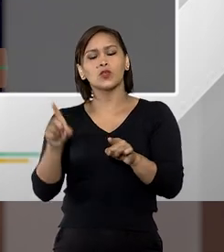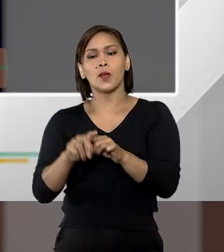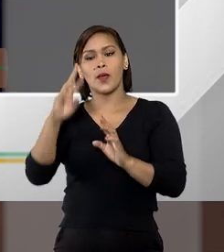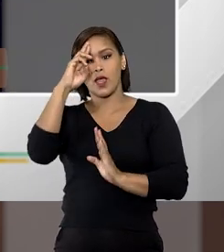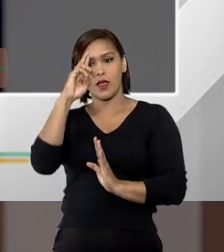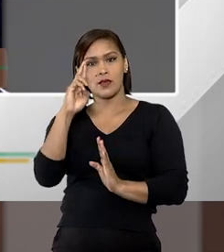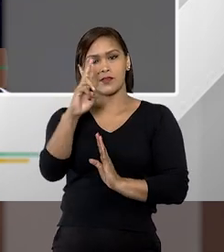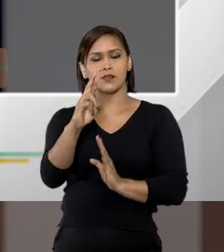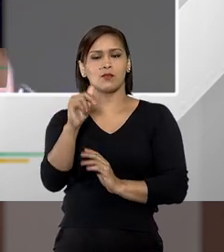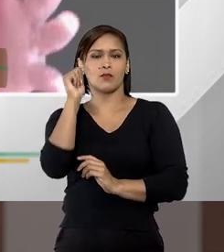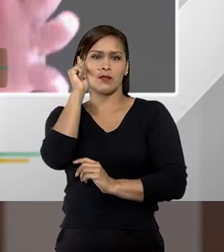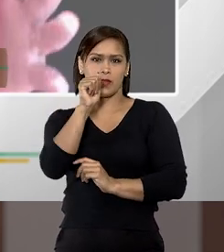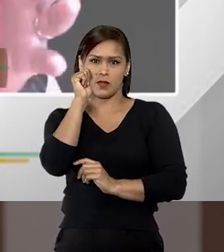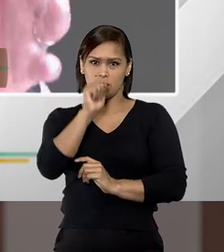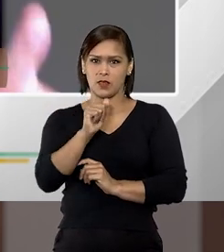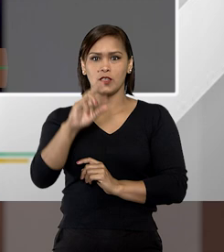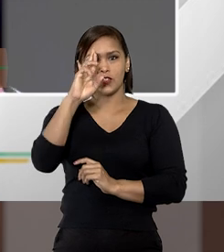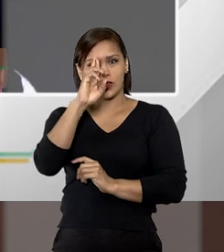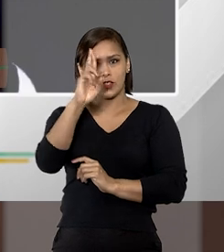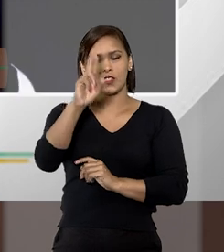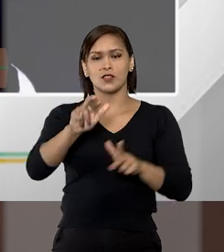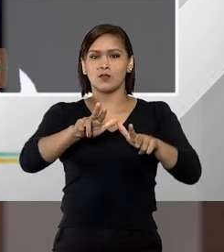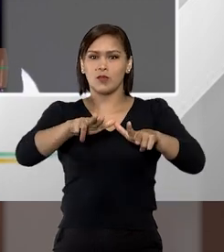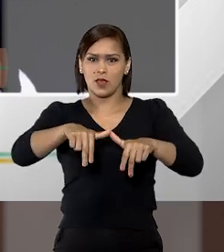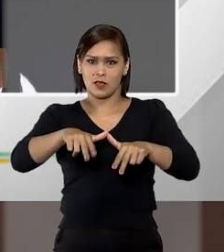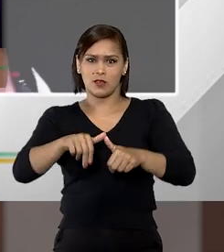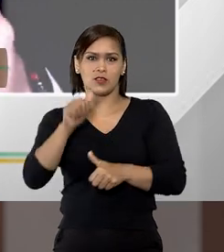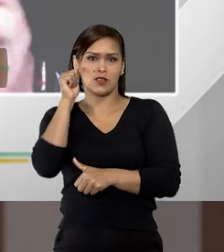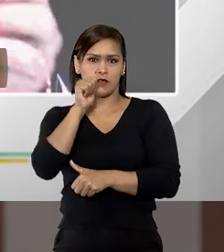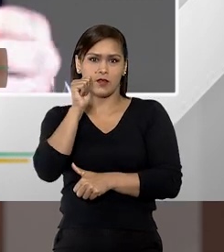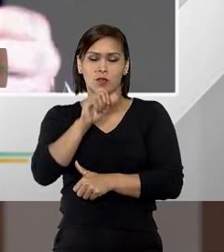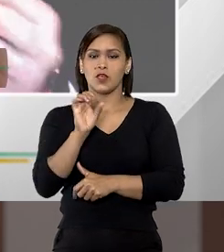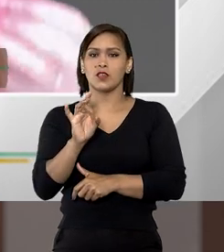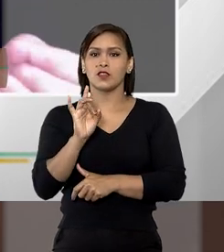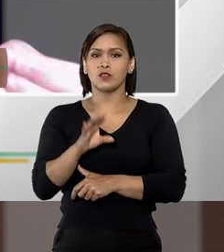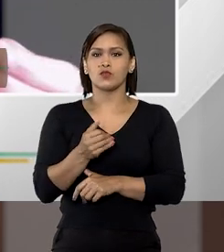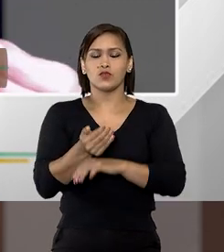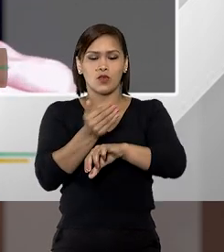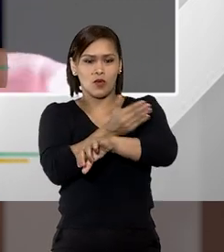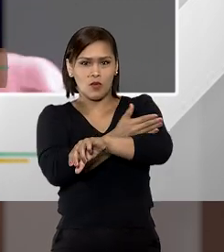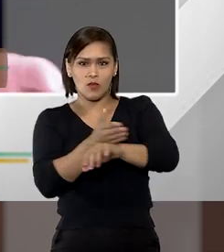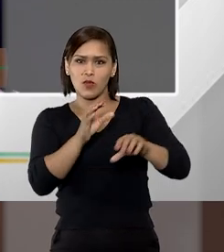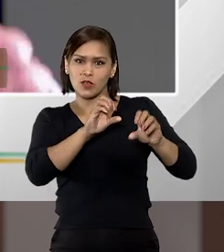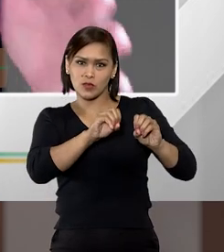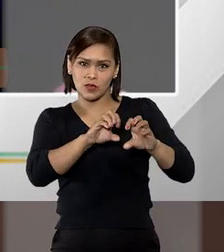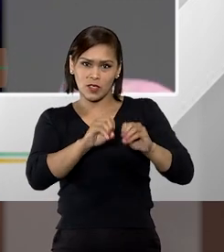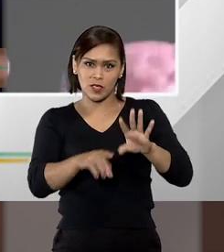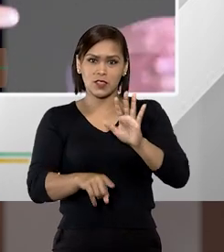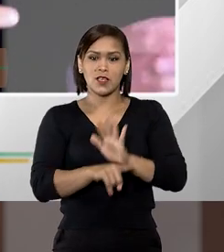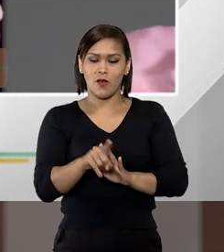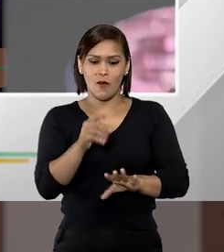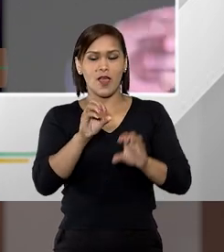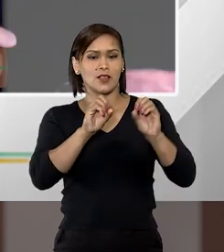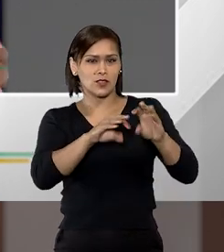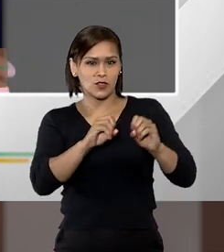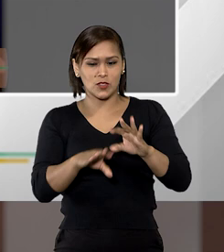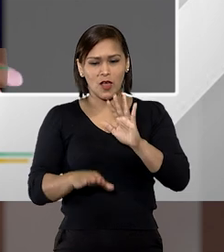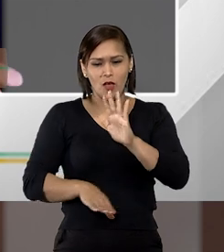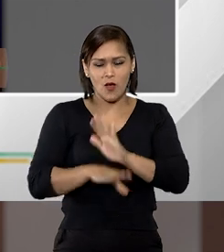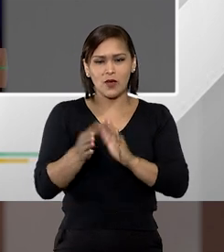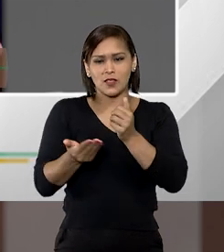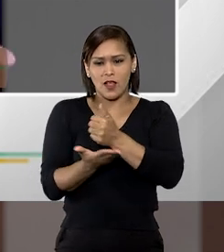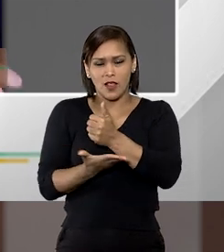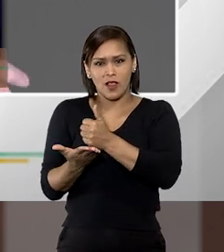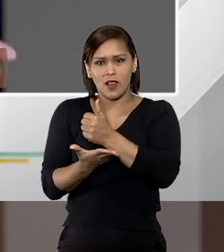respeito às mulheres de respeito ao gênero feminino então somente com a educação e essa educação tem que começar lá